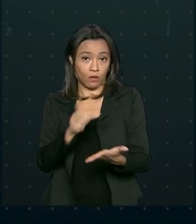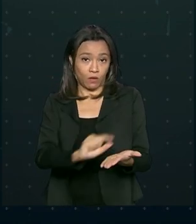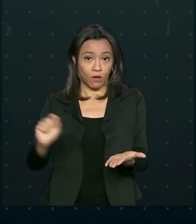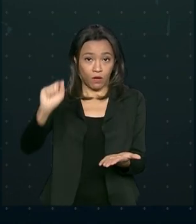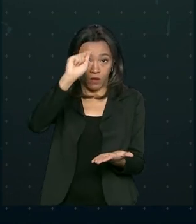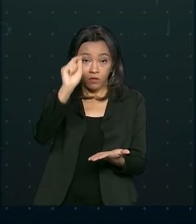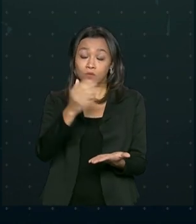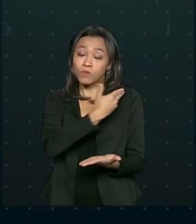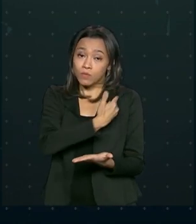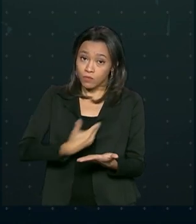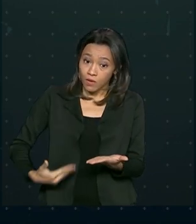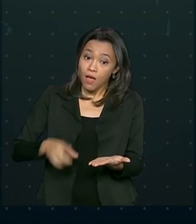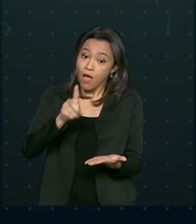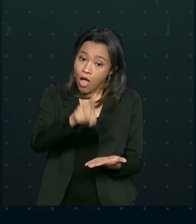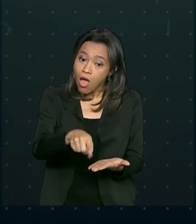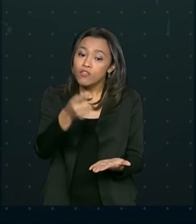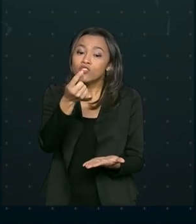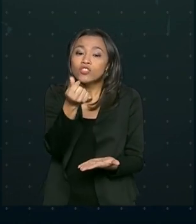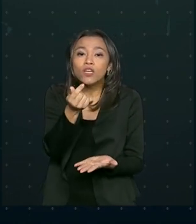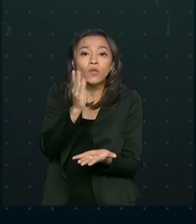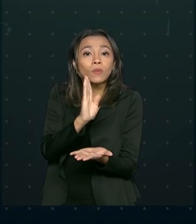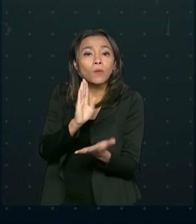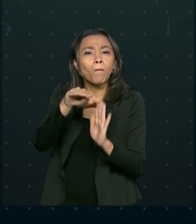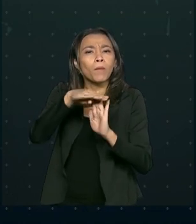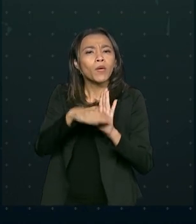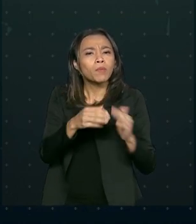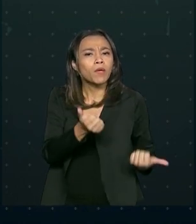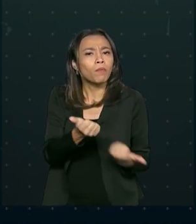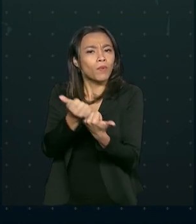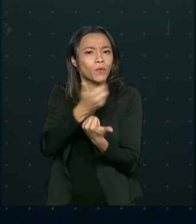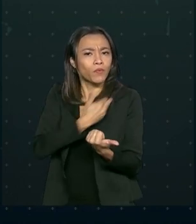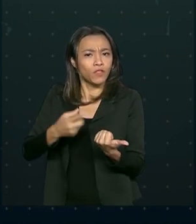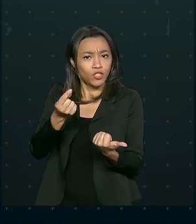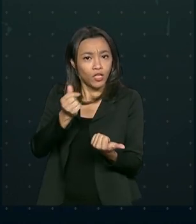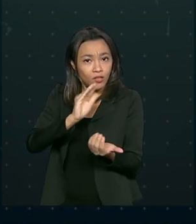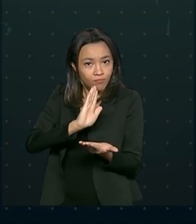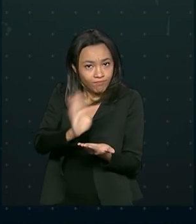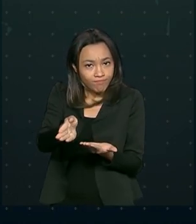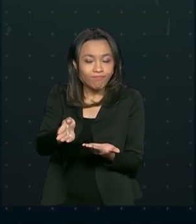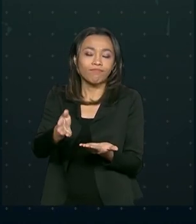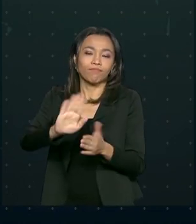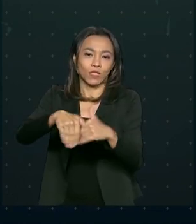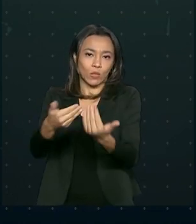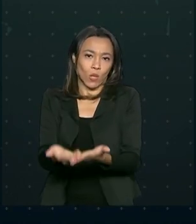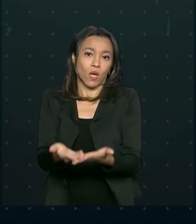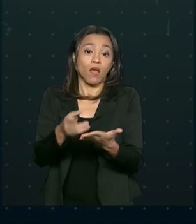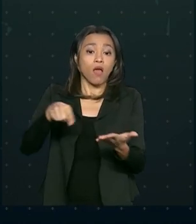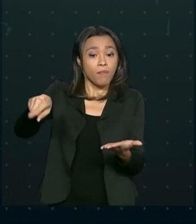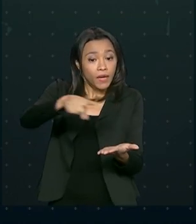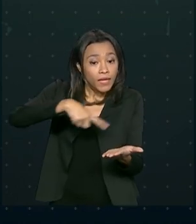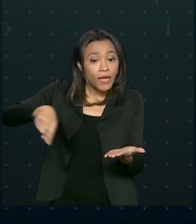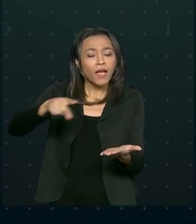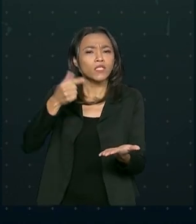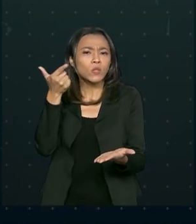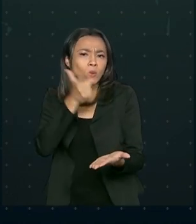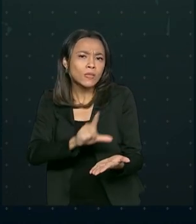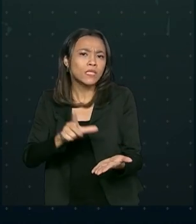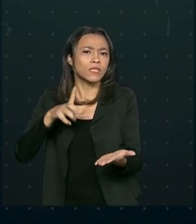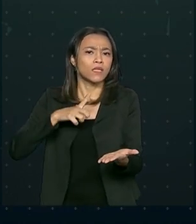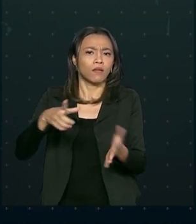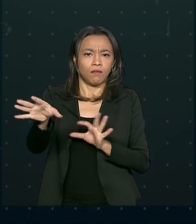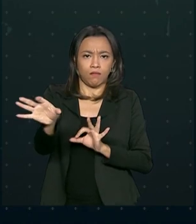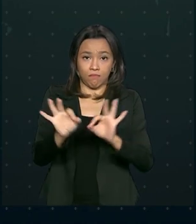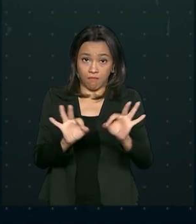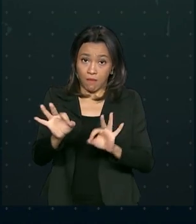por meio do programa Dinheiro Direto na Escola. Os recursos são para que as instituições se abasteçam de